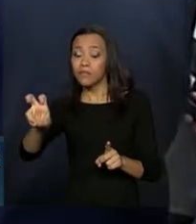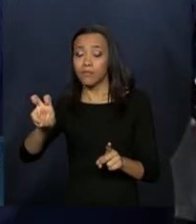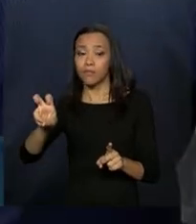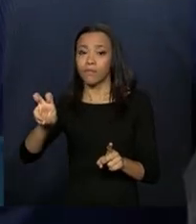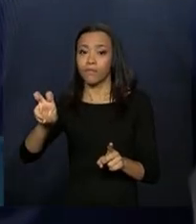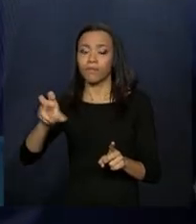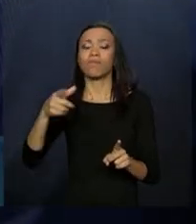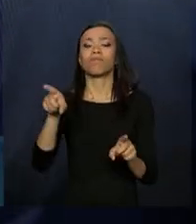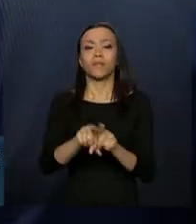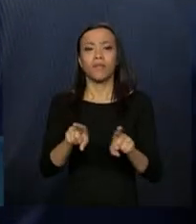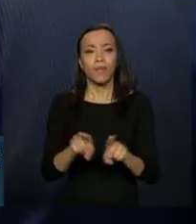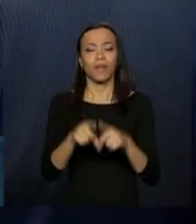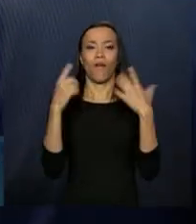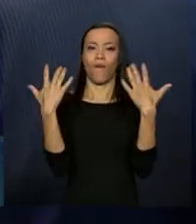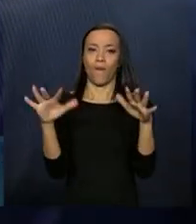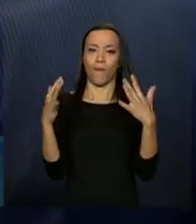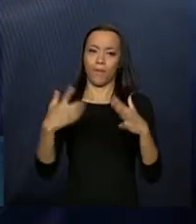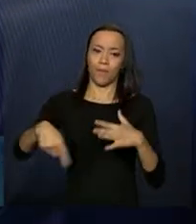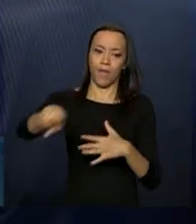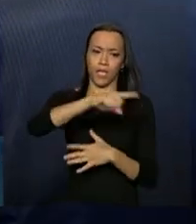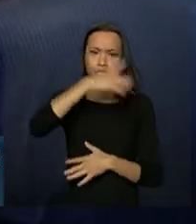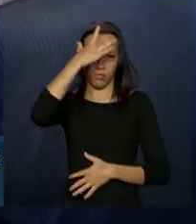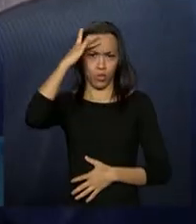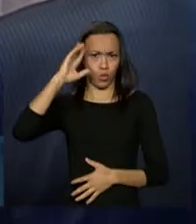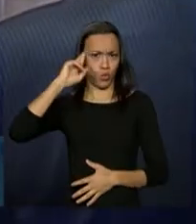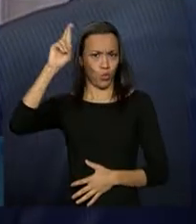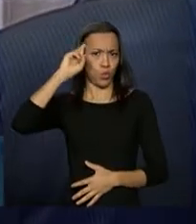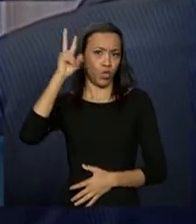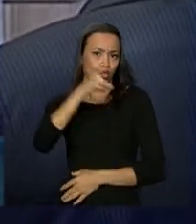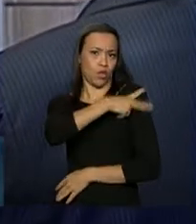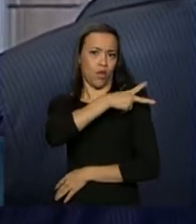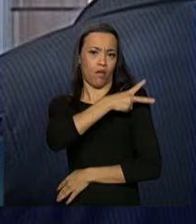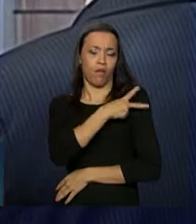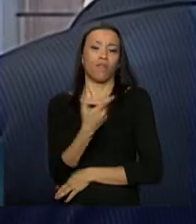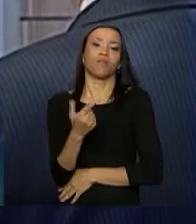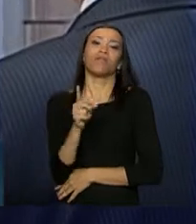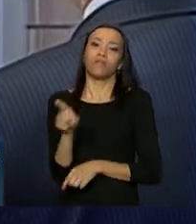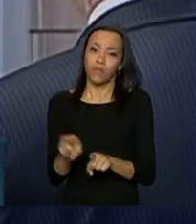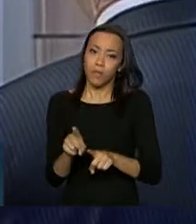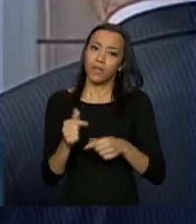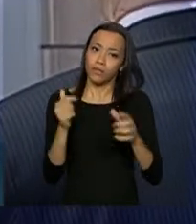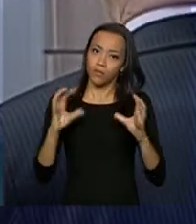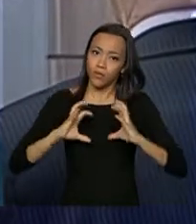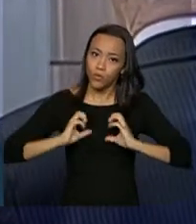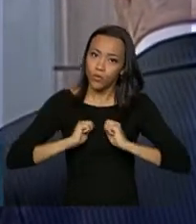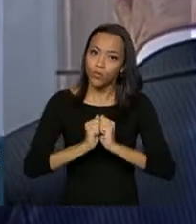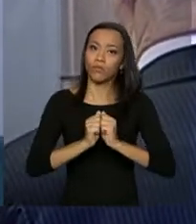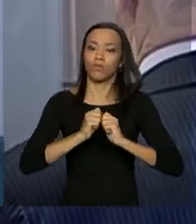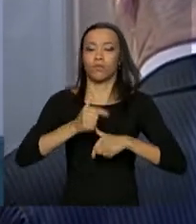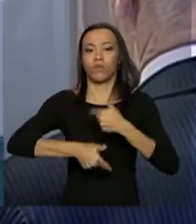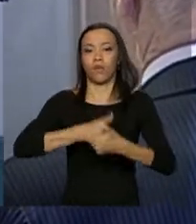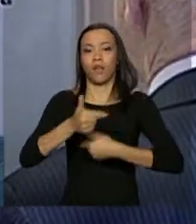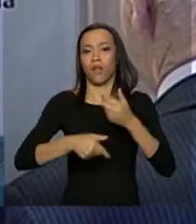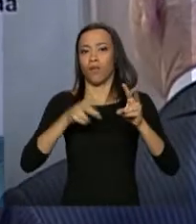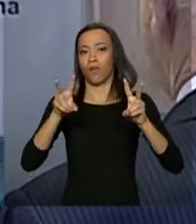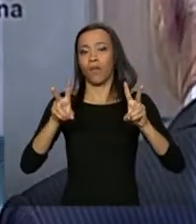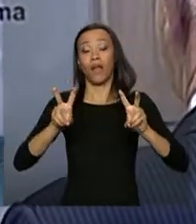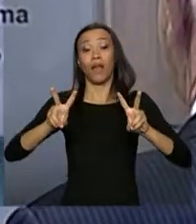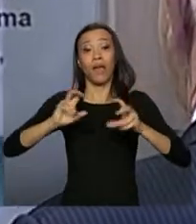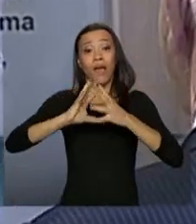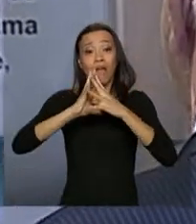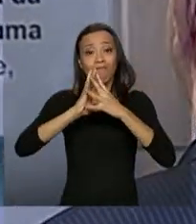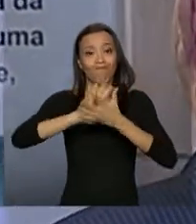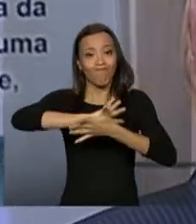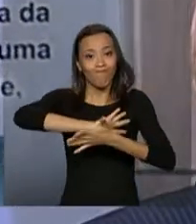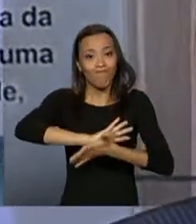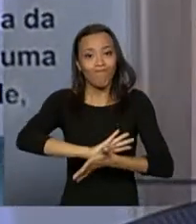Homenagem também aos chefes da Divisão de Fiscalização para Erradicação do Trabalho Escravo. Também estão